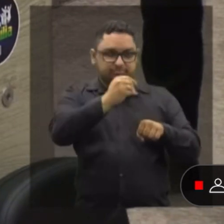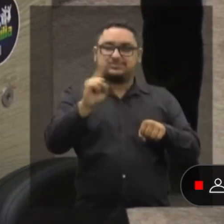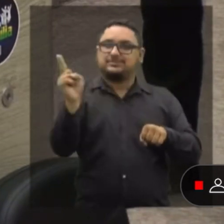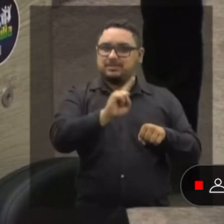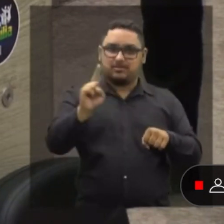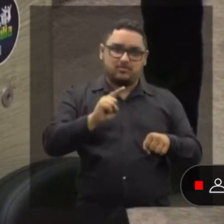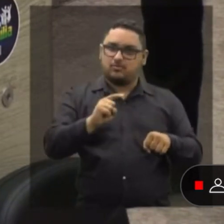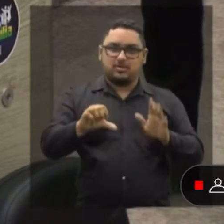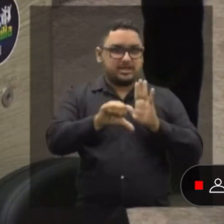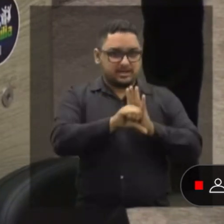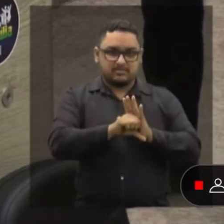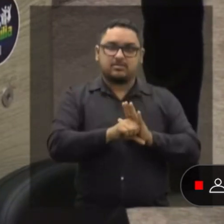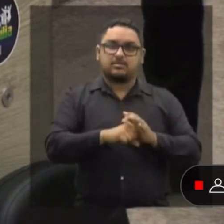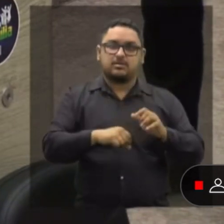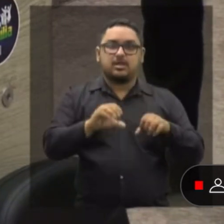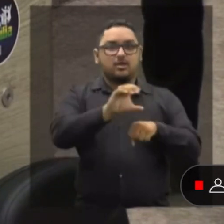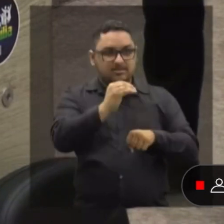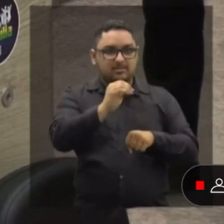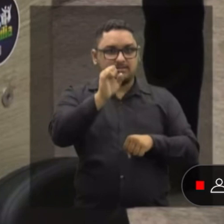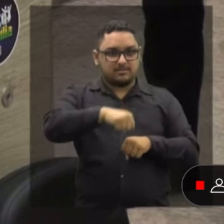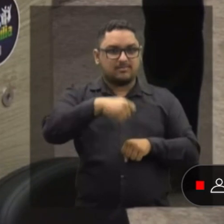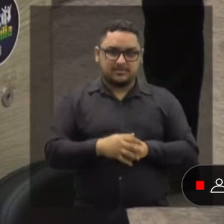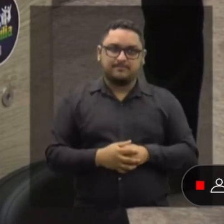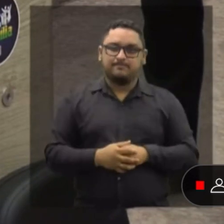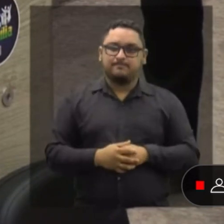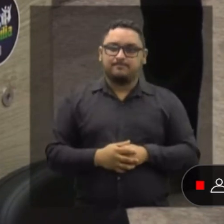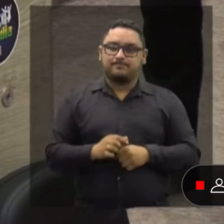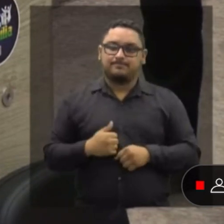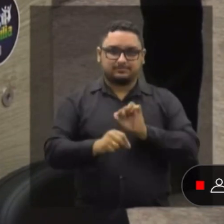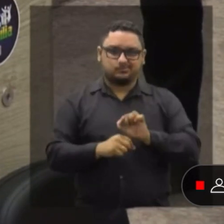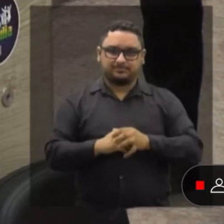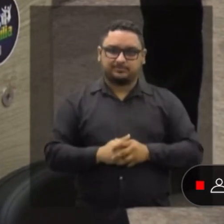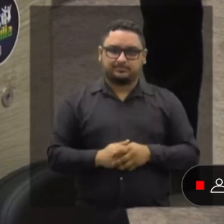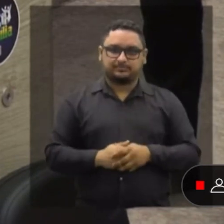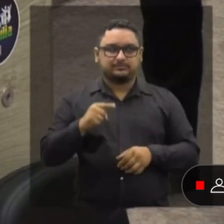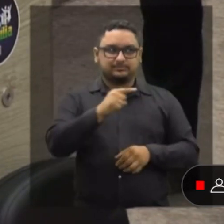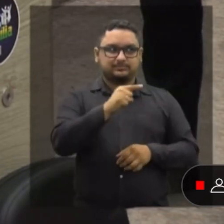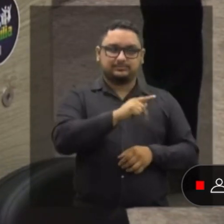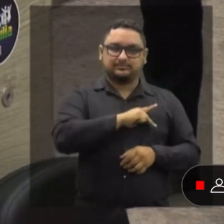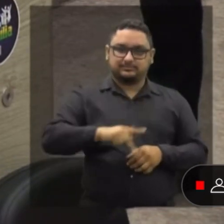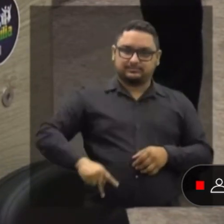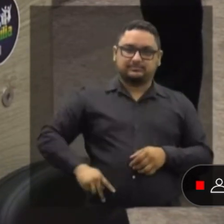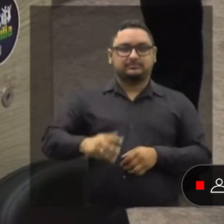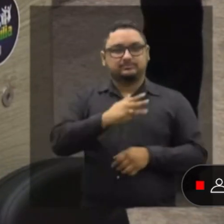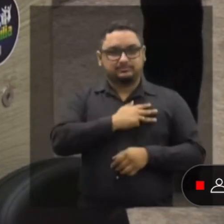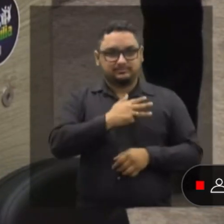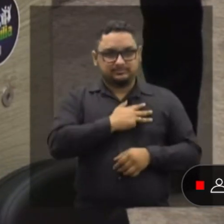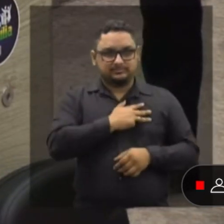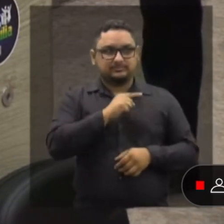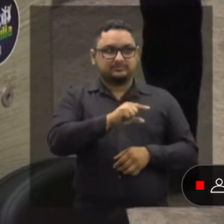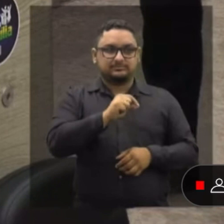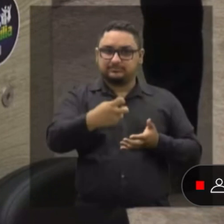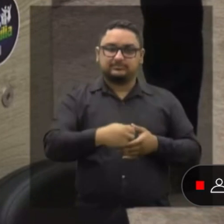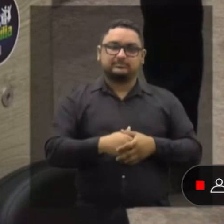A Constituição brasileira precisa ser respeitada, precisa ser cumprida e espero verdadeiramente que este senhor, presidente Luiz Inácio Lula da Silva,